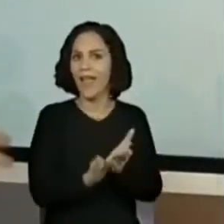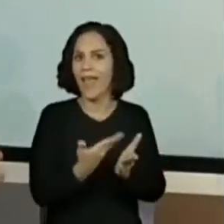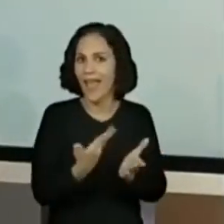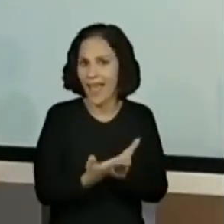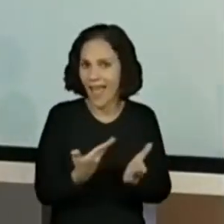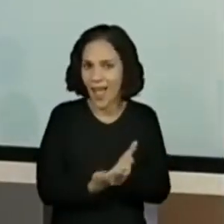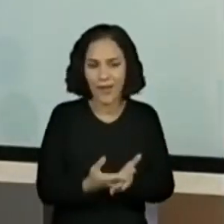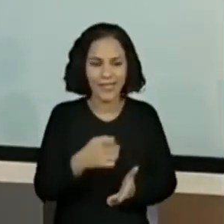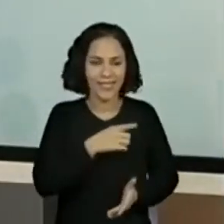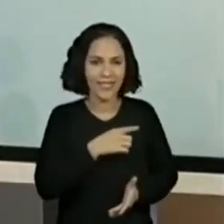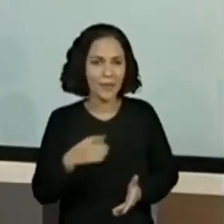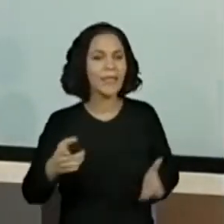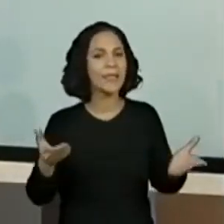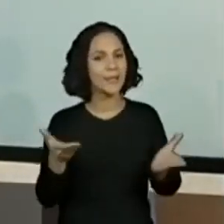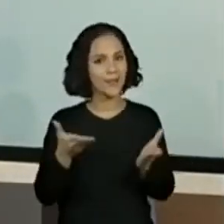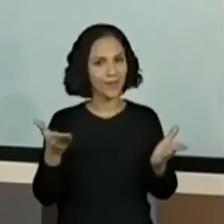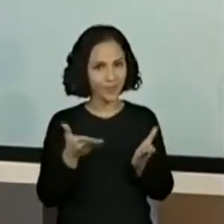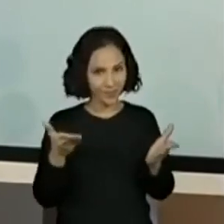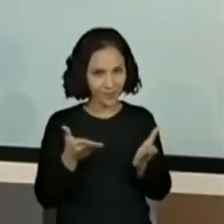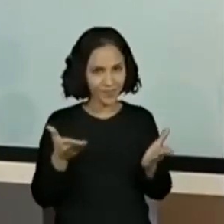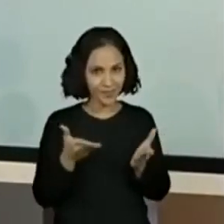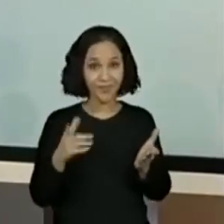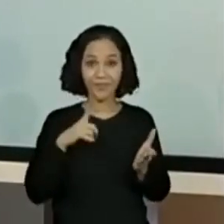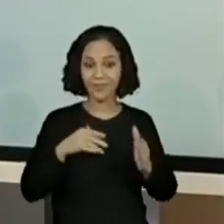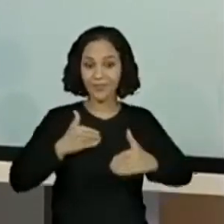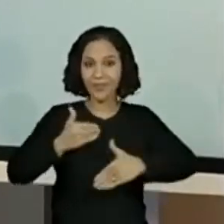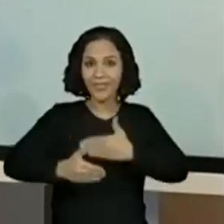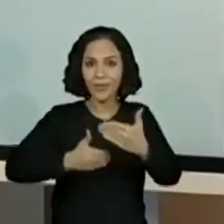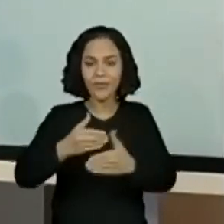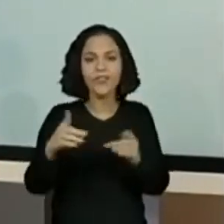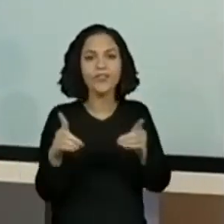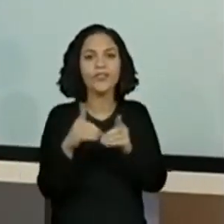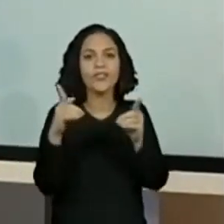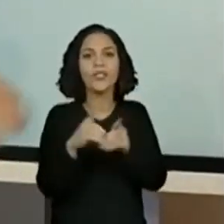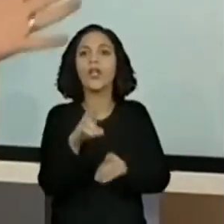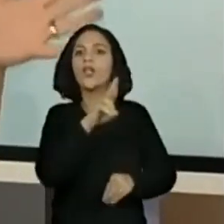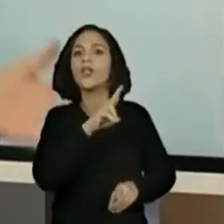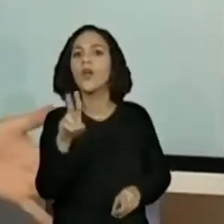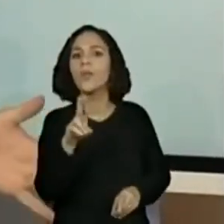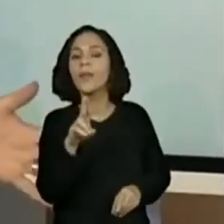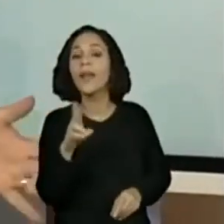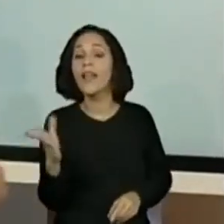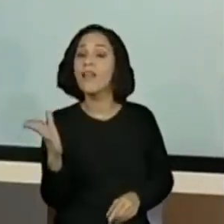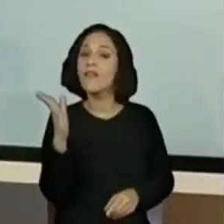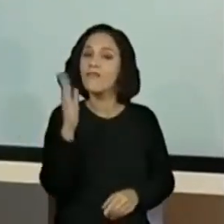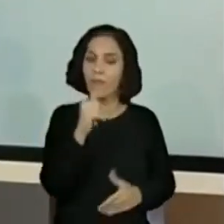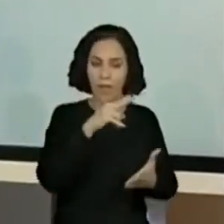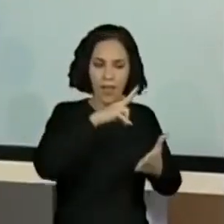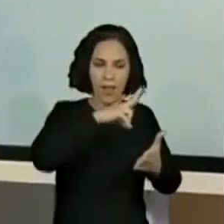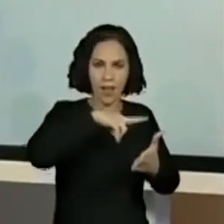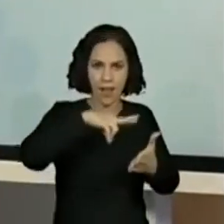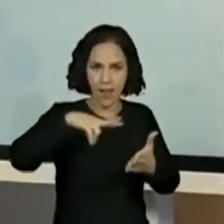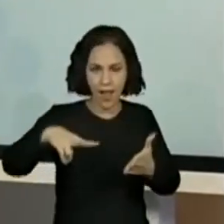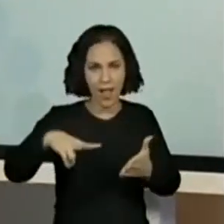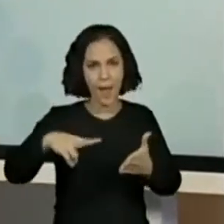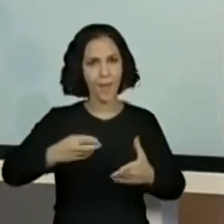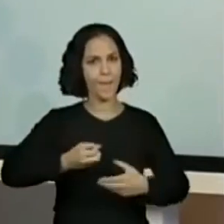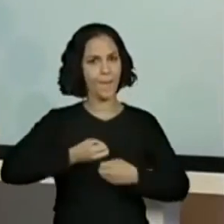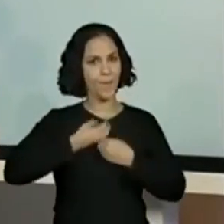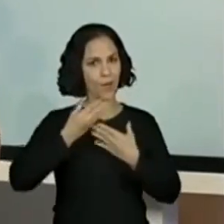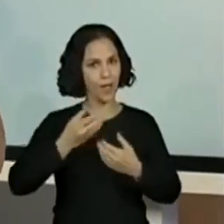para essa semana, nós iremos fazer uma sequência didática chamada, vamos ler poemas e realizar um sarau?